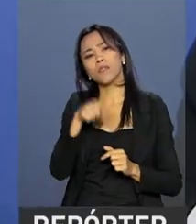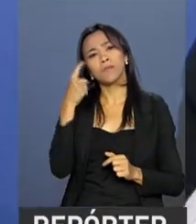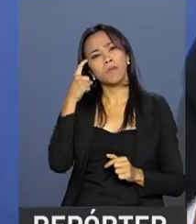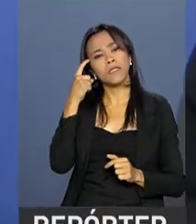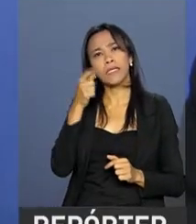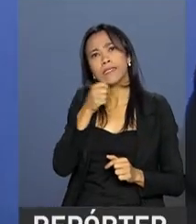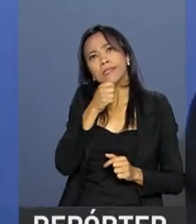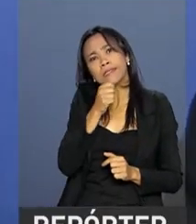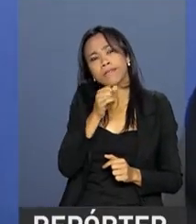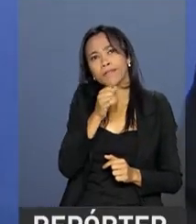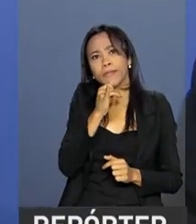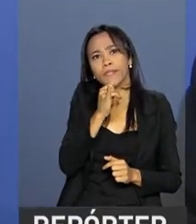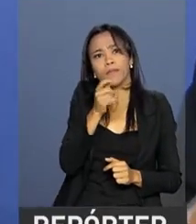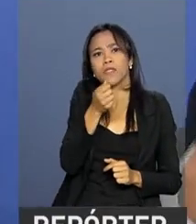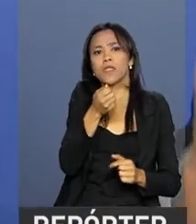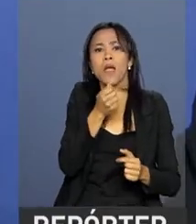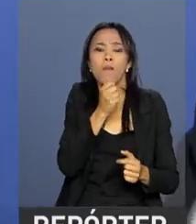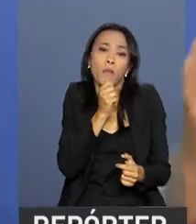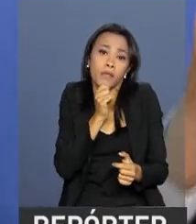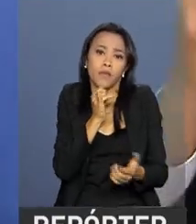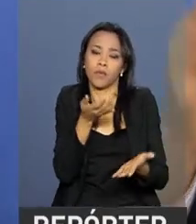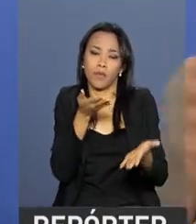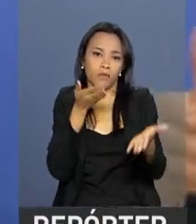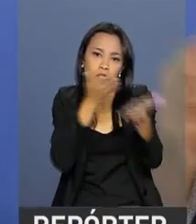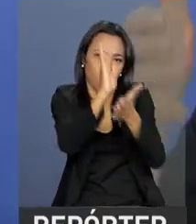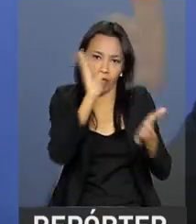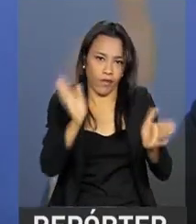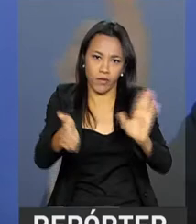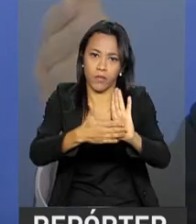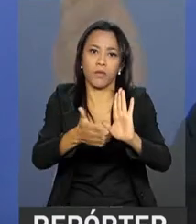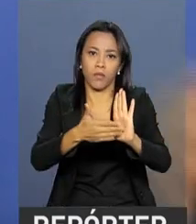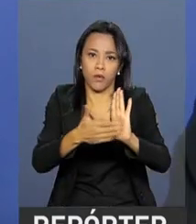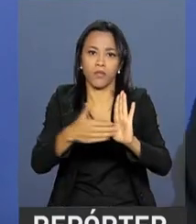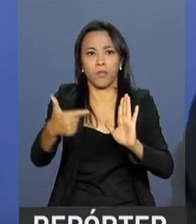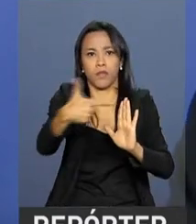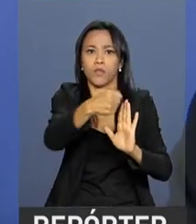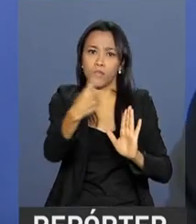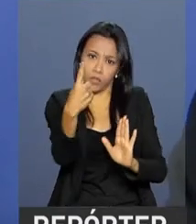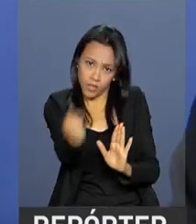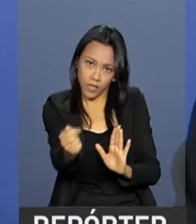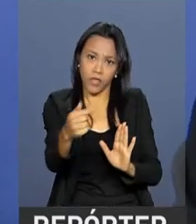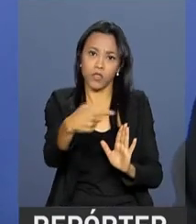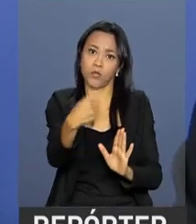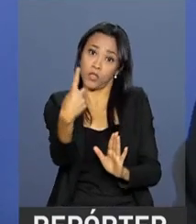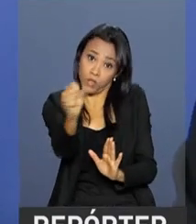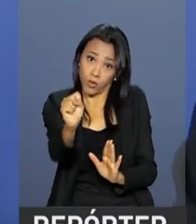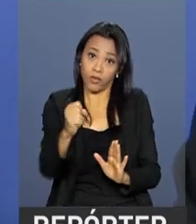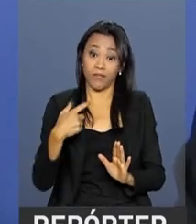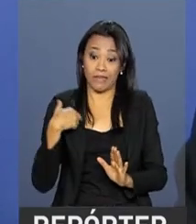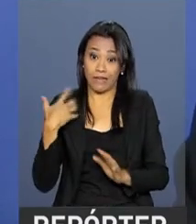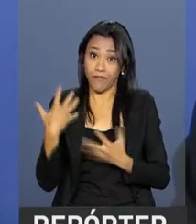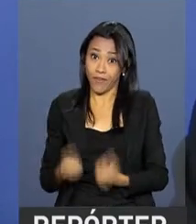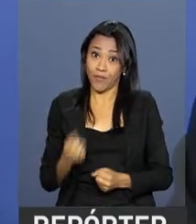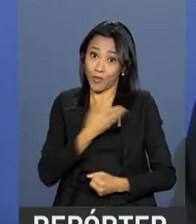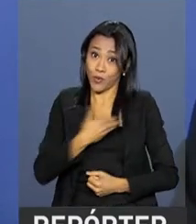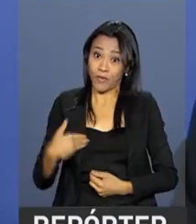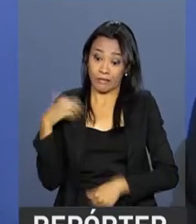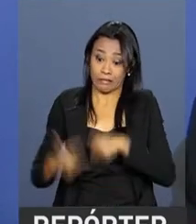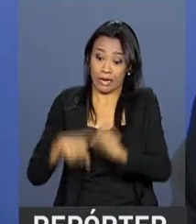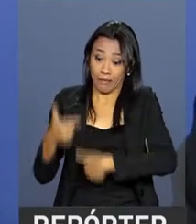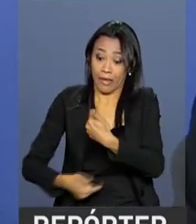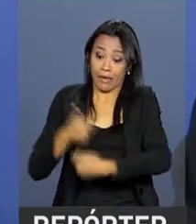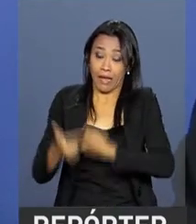aprovada a revisão da meta, por exemplo, para 2017 e 2018. Nós vamos ter que trabalhar com